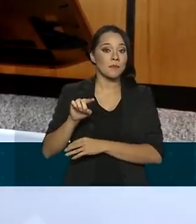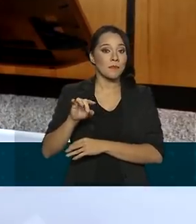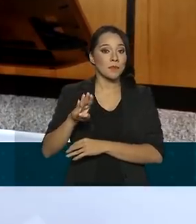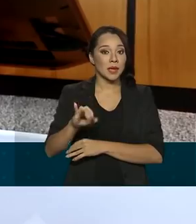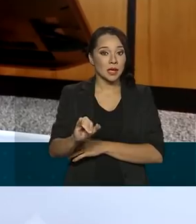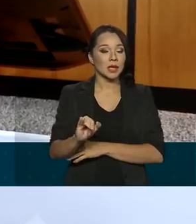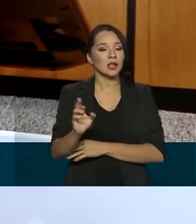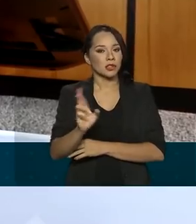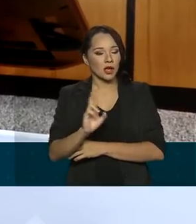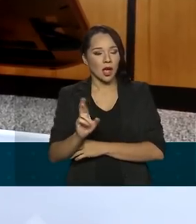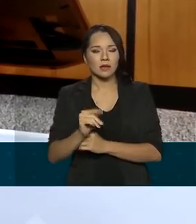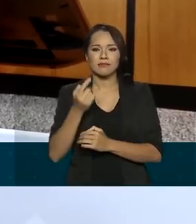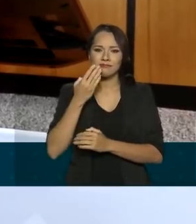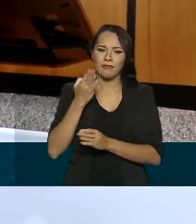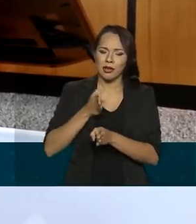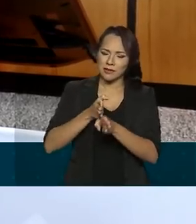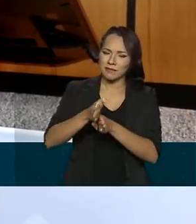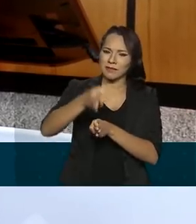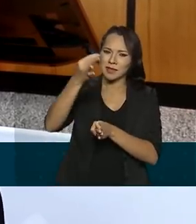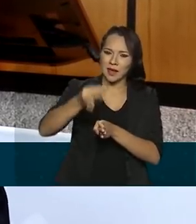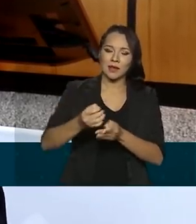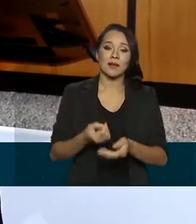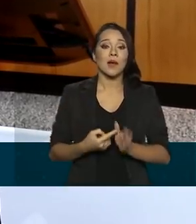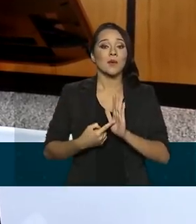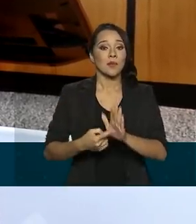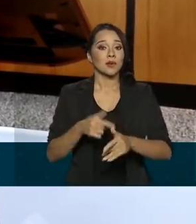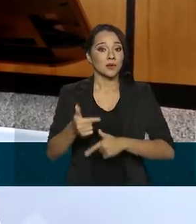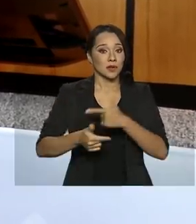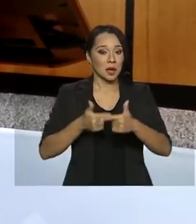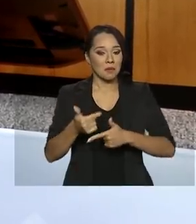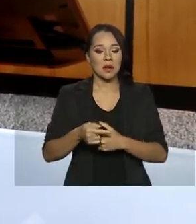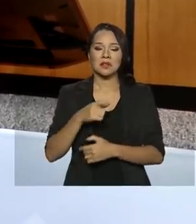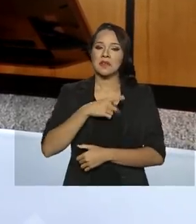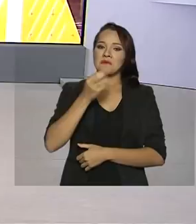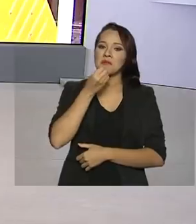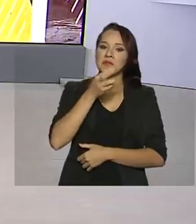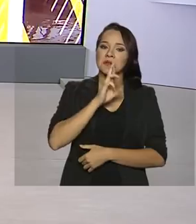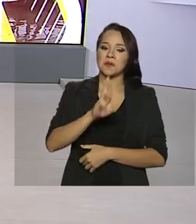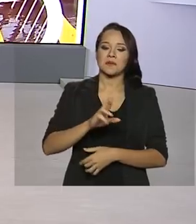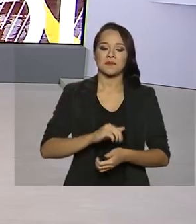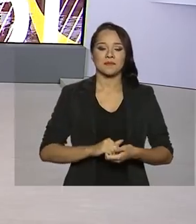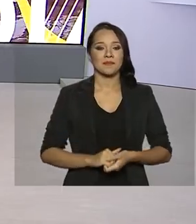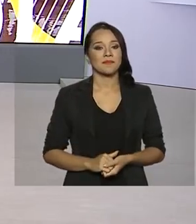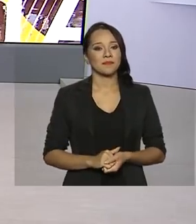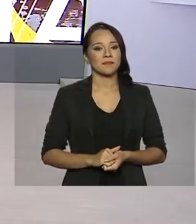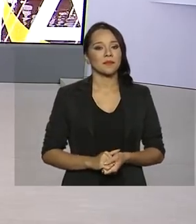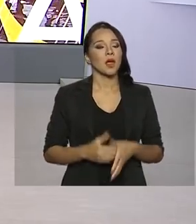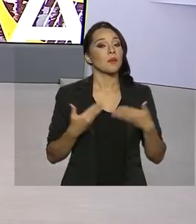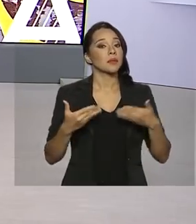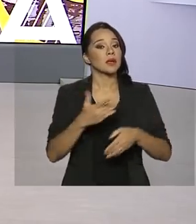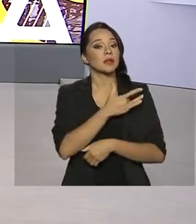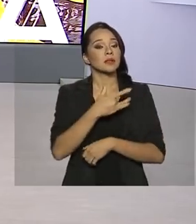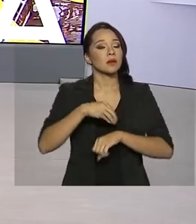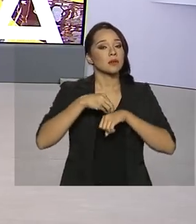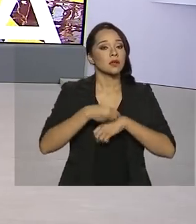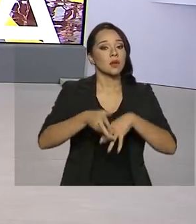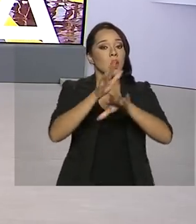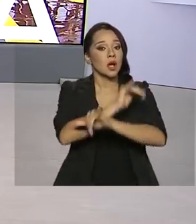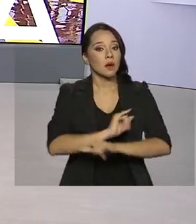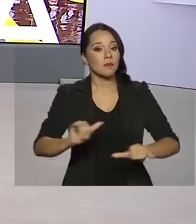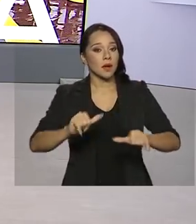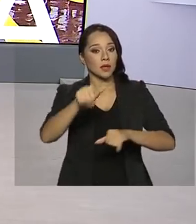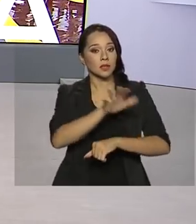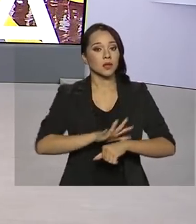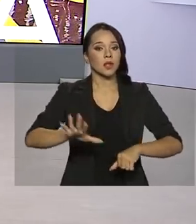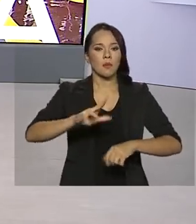isso mostra que estamos no caminho certo, isso mostra que o trabalho deu resultado. O Ministério da Saúde lançou uma campanha